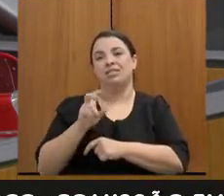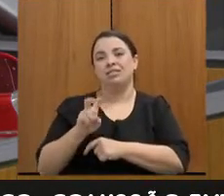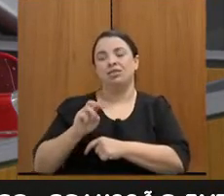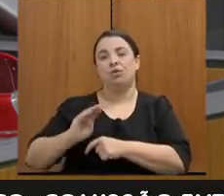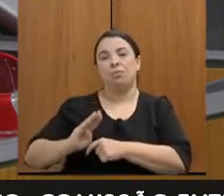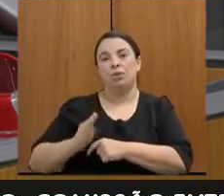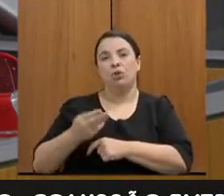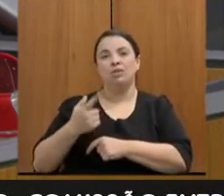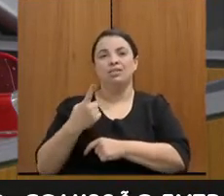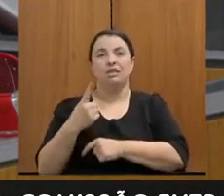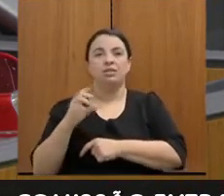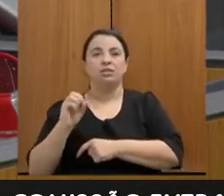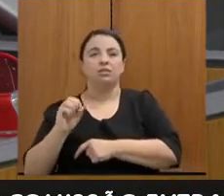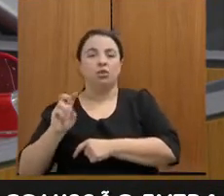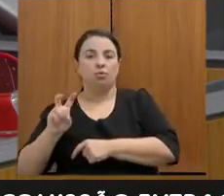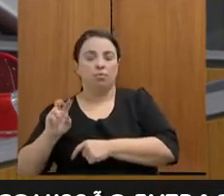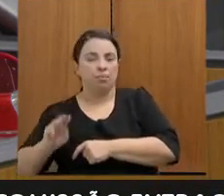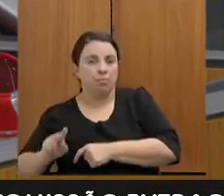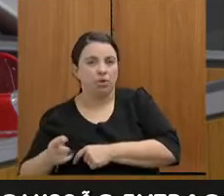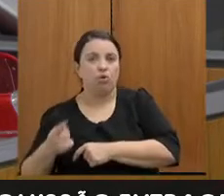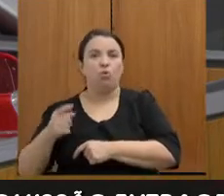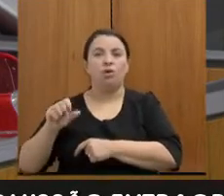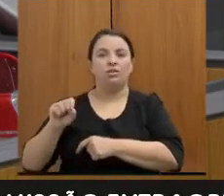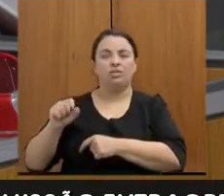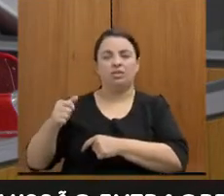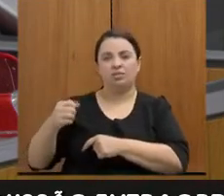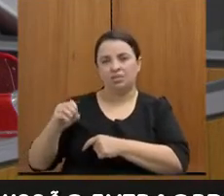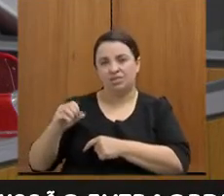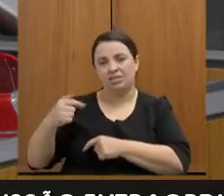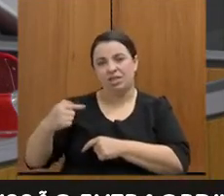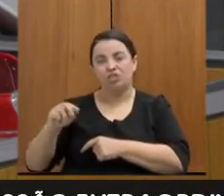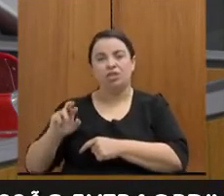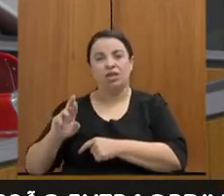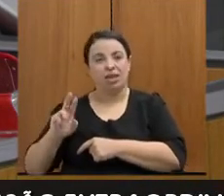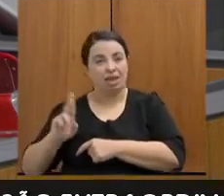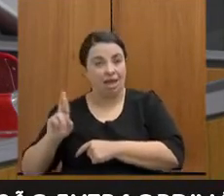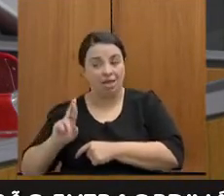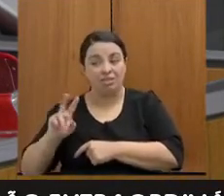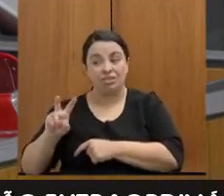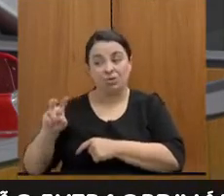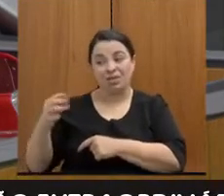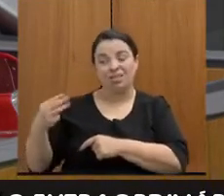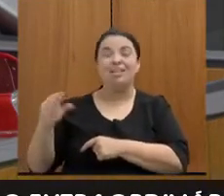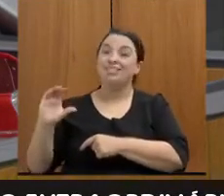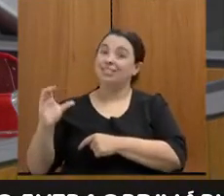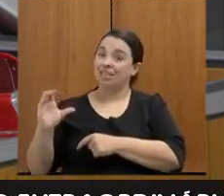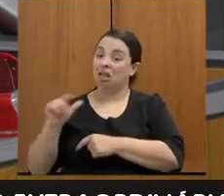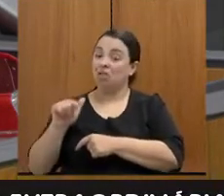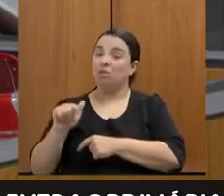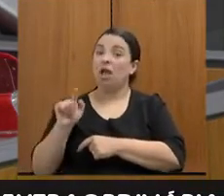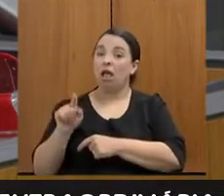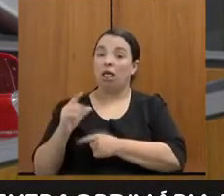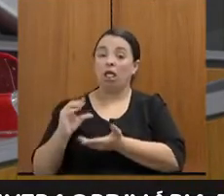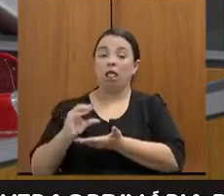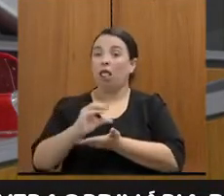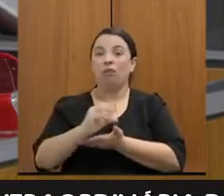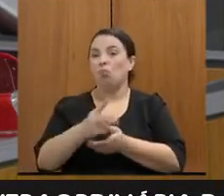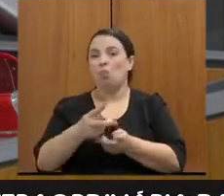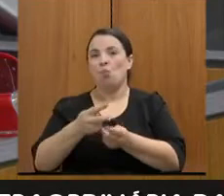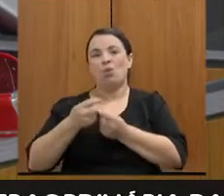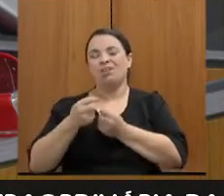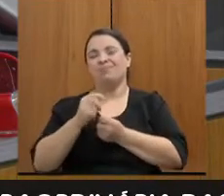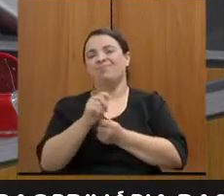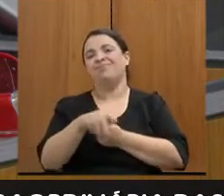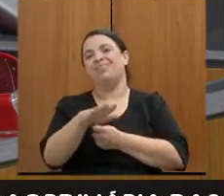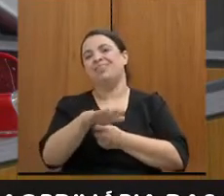mil, 827 reais e 53 centavos em educação, porque o mínimo constitucional também não é cumprido